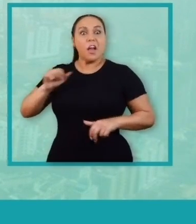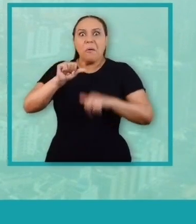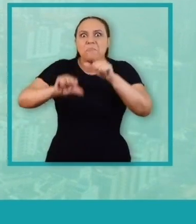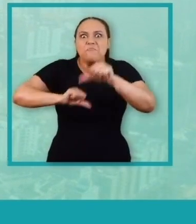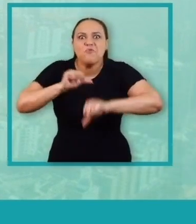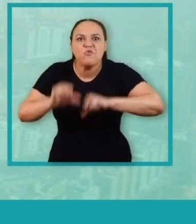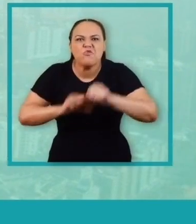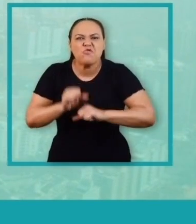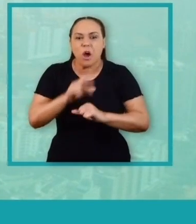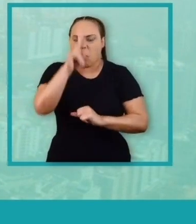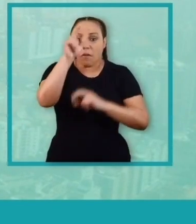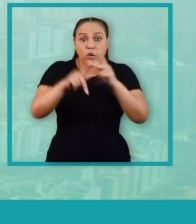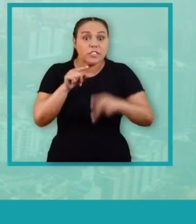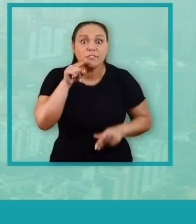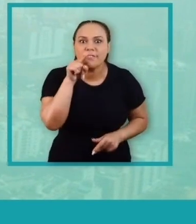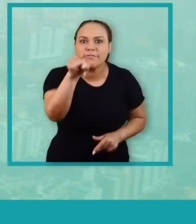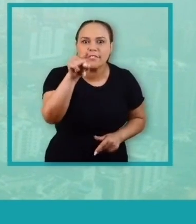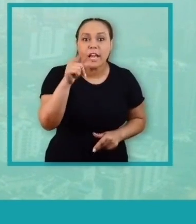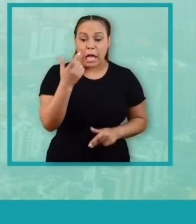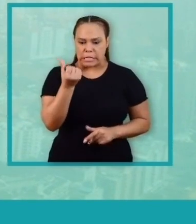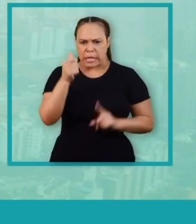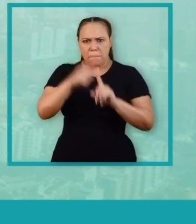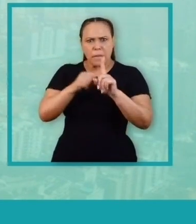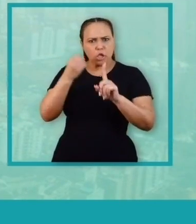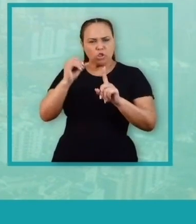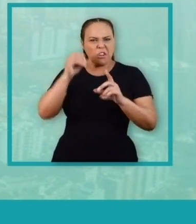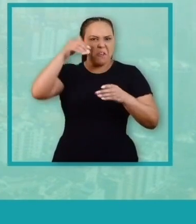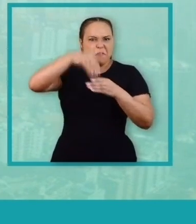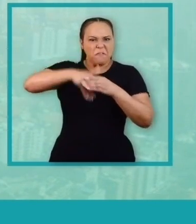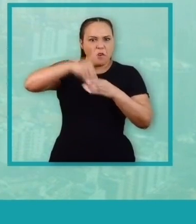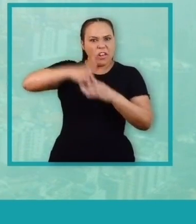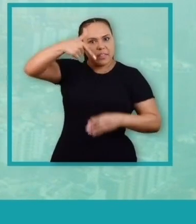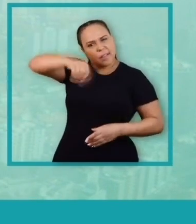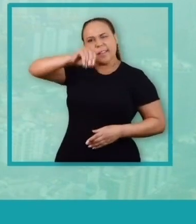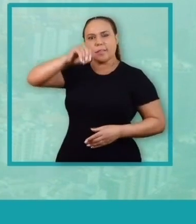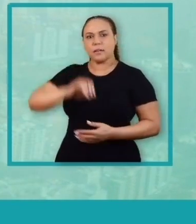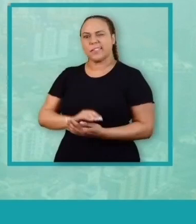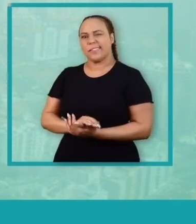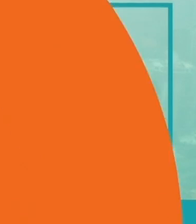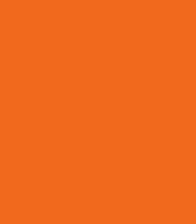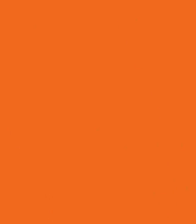A renovação com a força do povo. No dia 6 de outubro, vote 70.